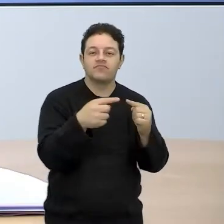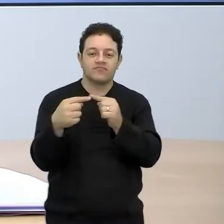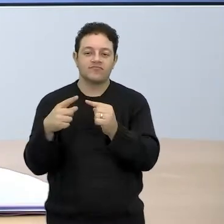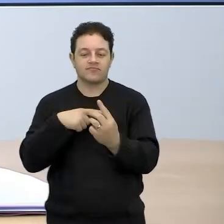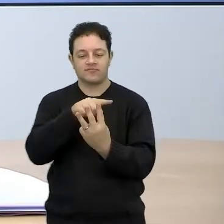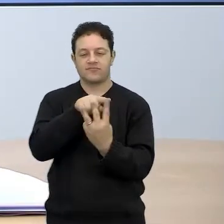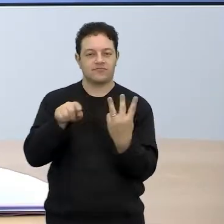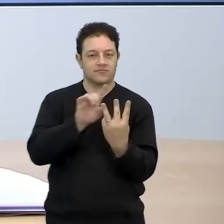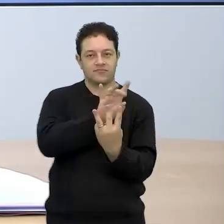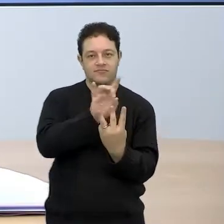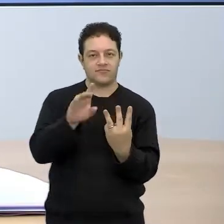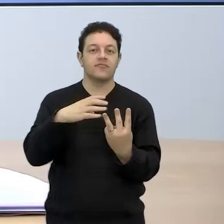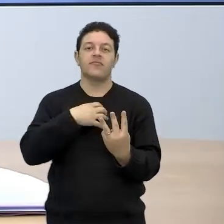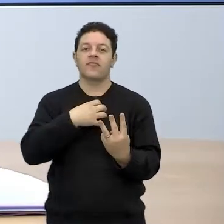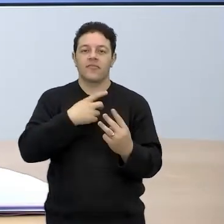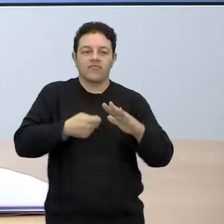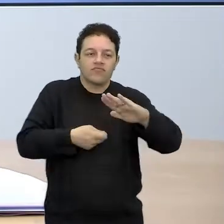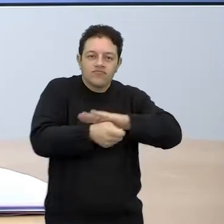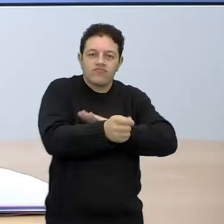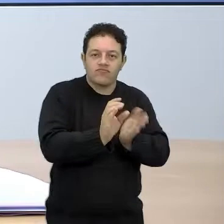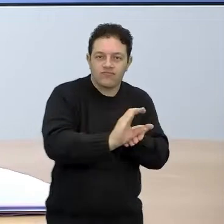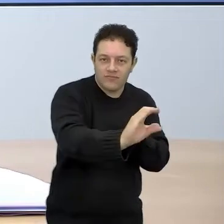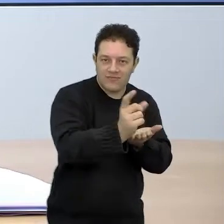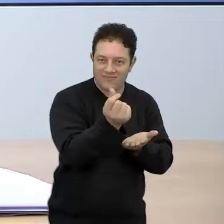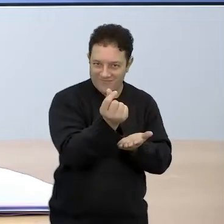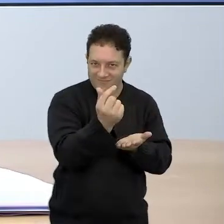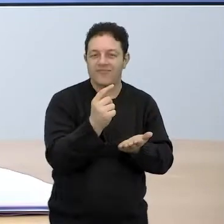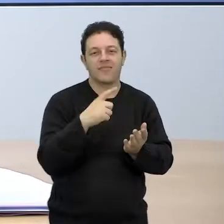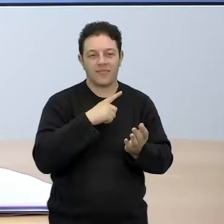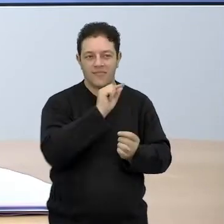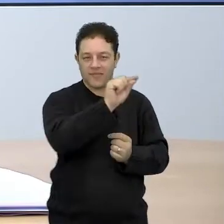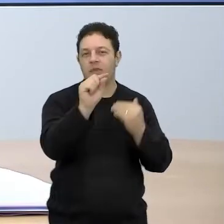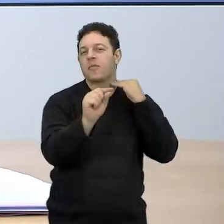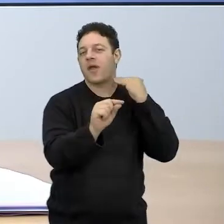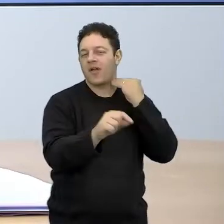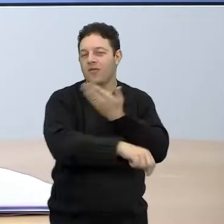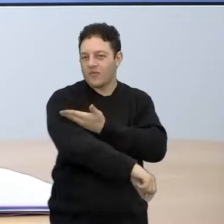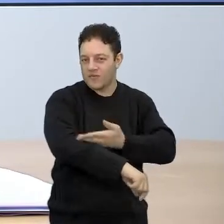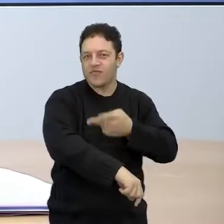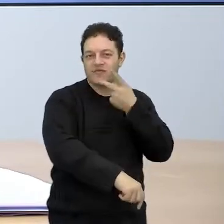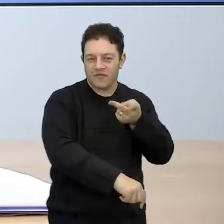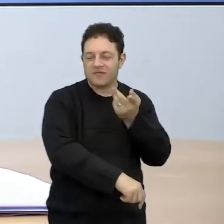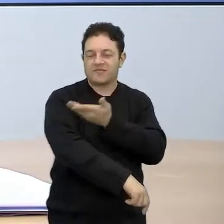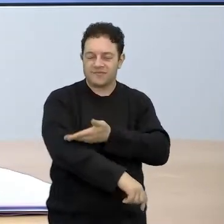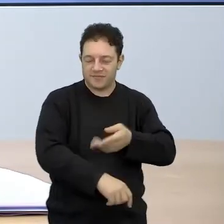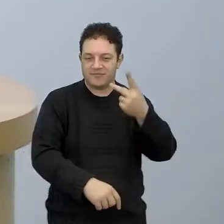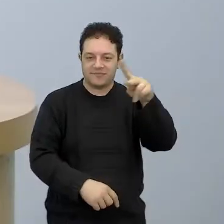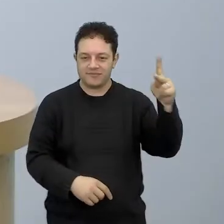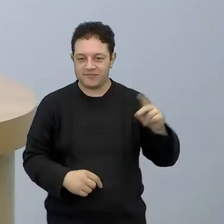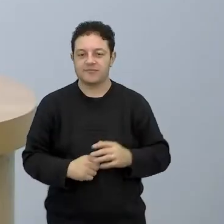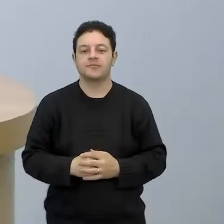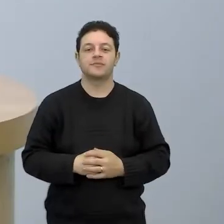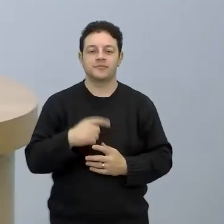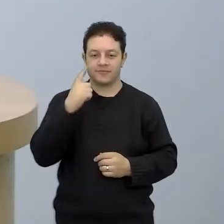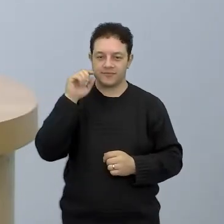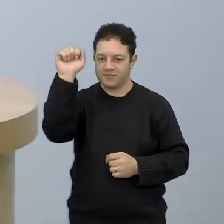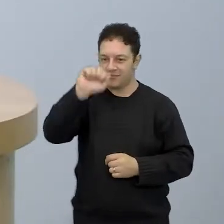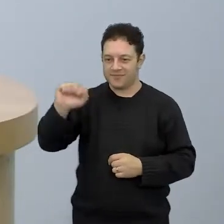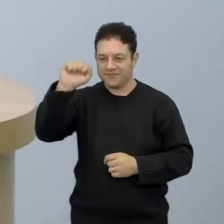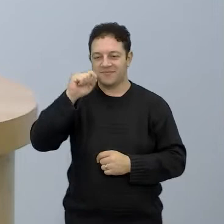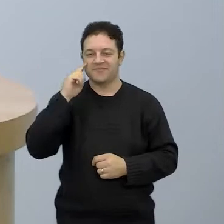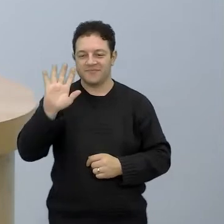3 tipos de investidor, como é colocado aí nas instituições financeiras, nas corretoras. Então eu vou apagar aqui,